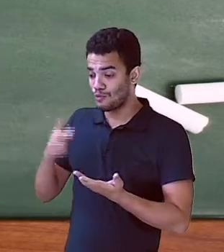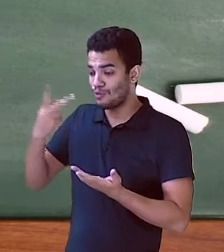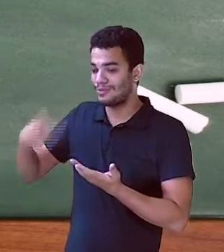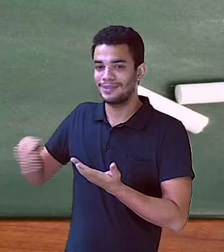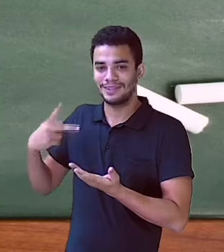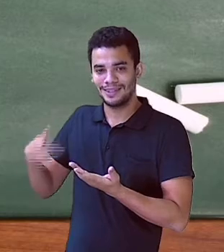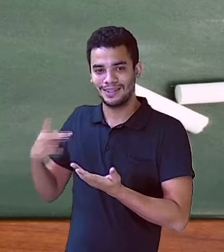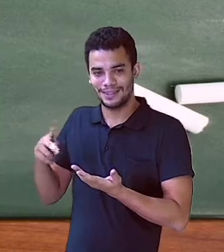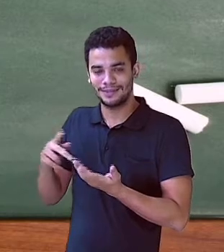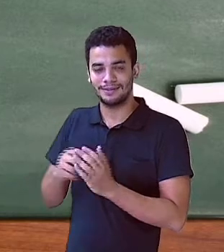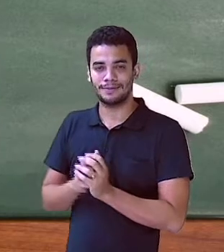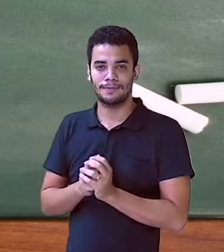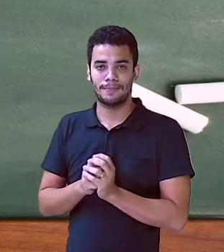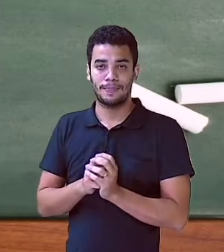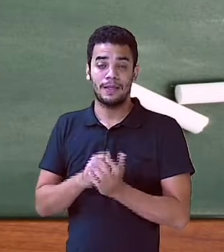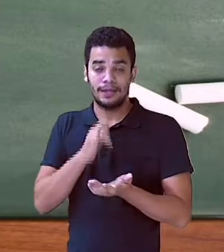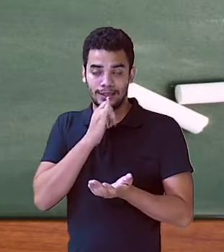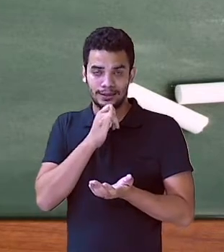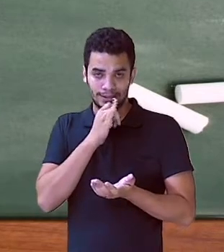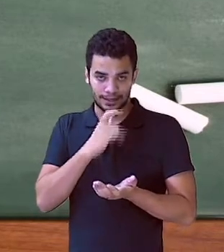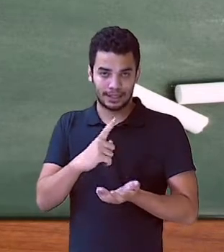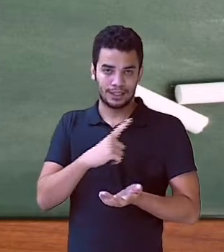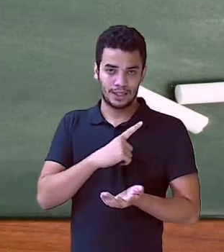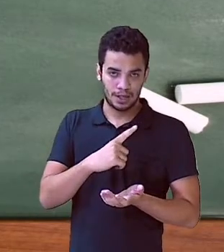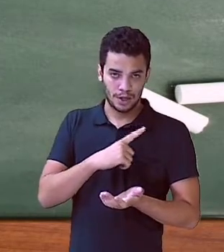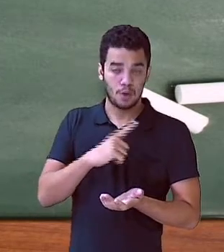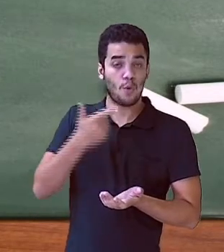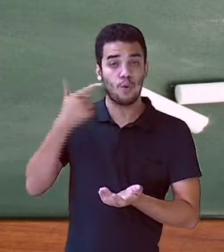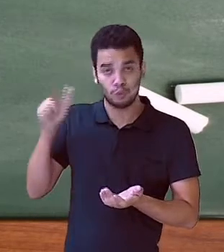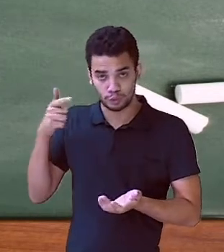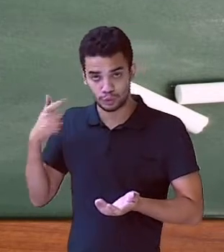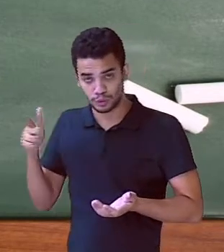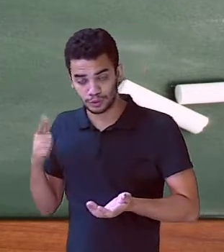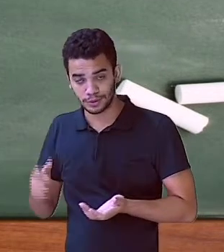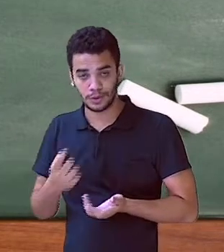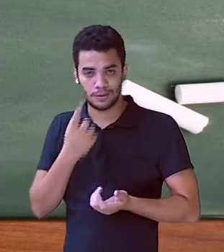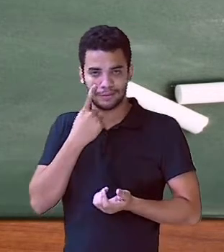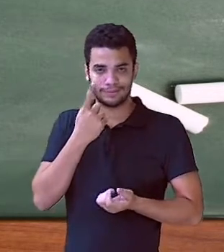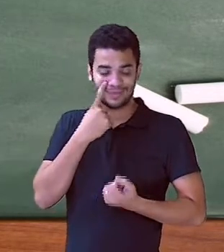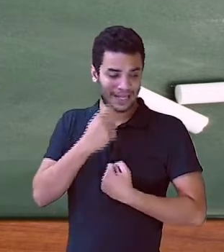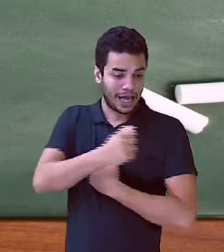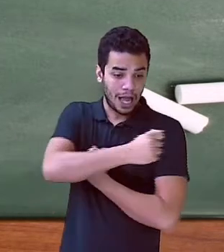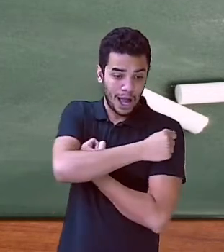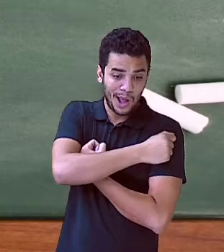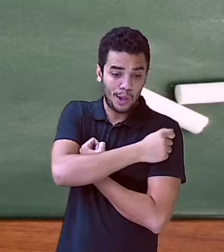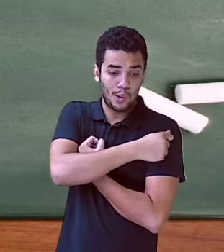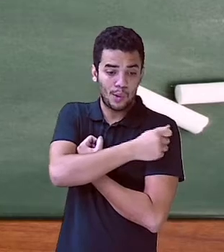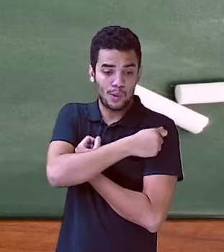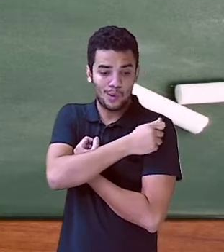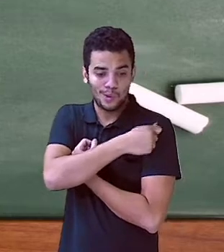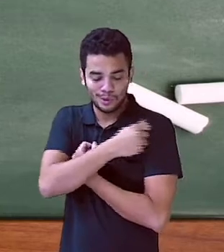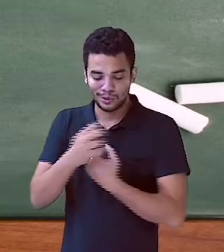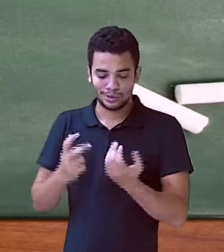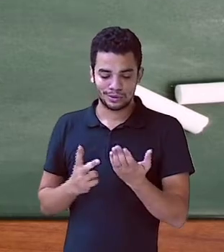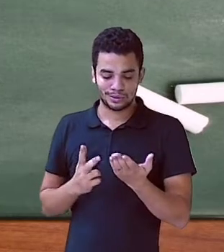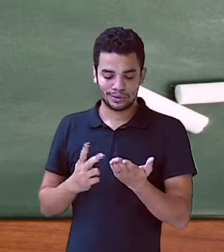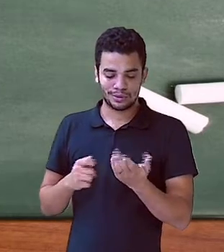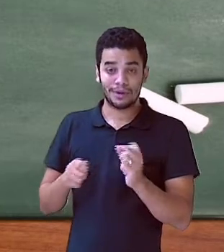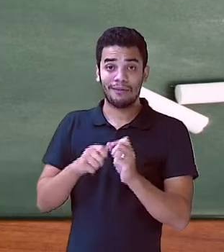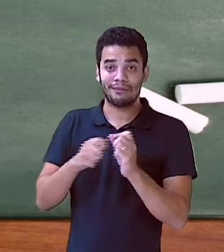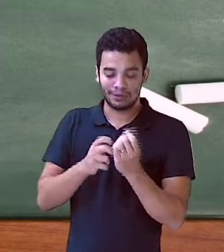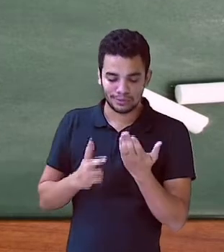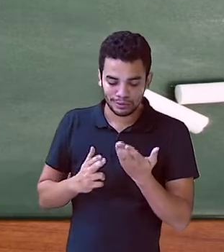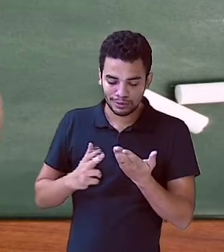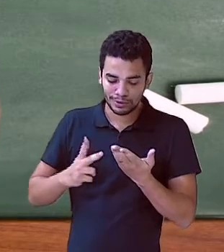a gente perceber com outros exemplos, quando eu disser para vocês assim também, Alunos fizeram bandeirolas, fizeram também